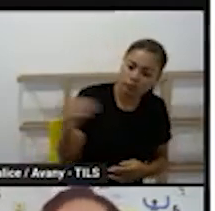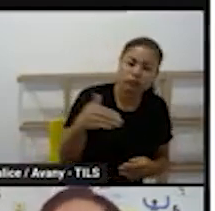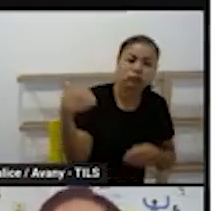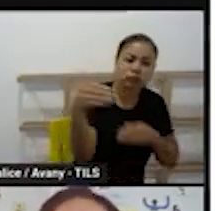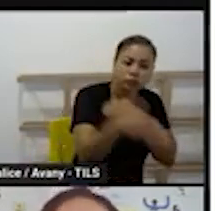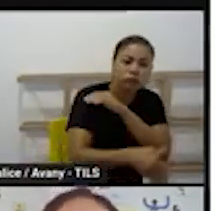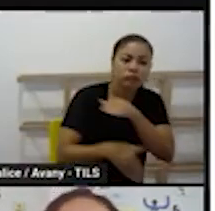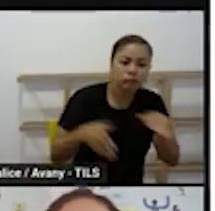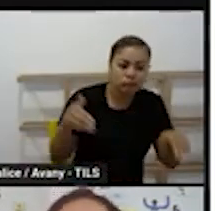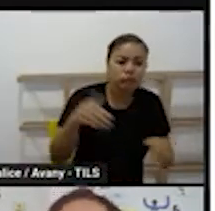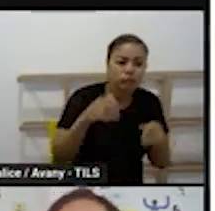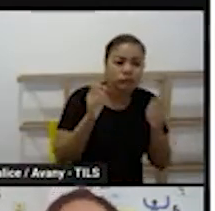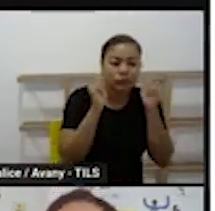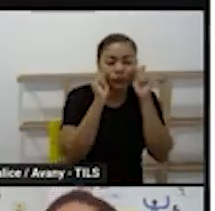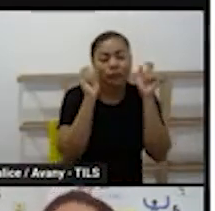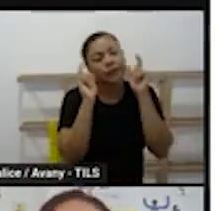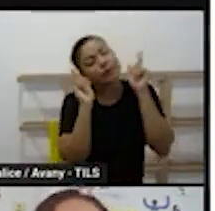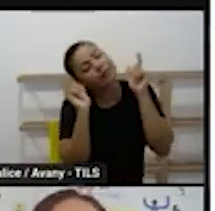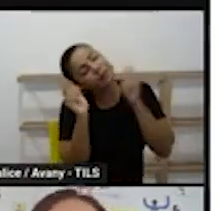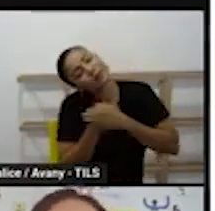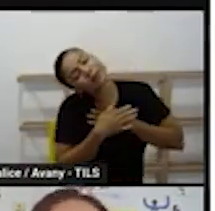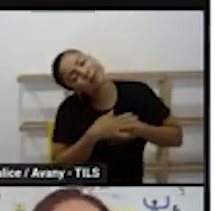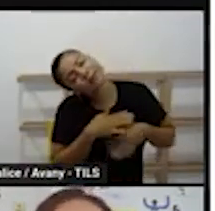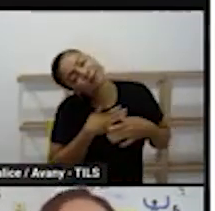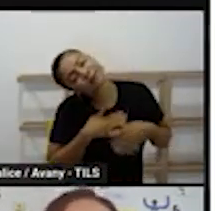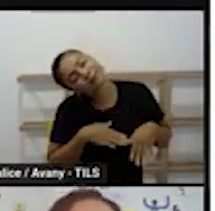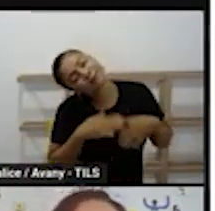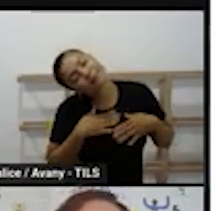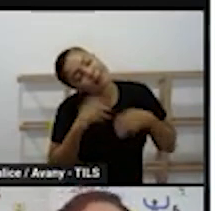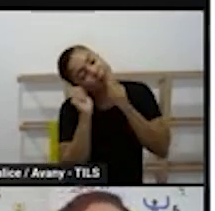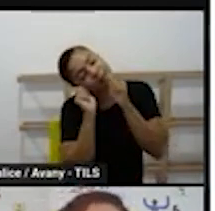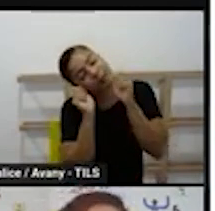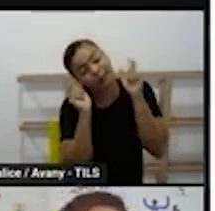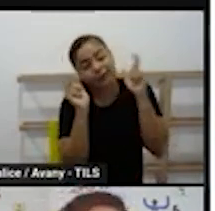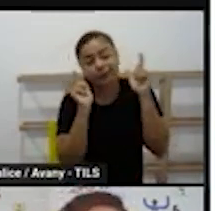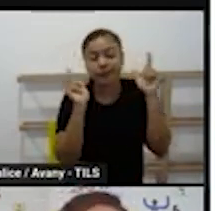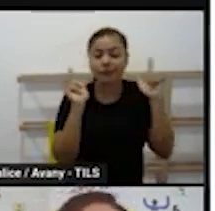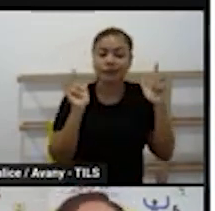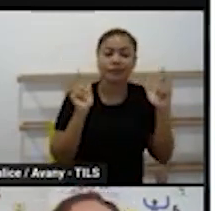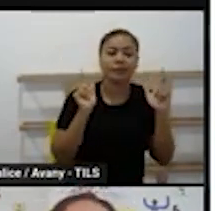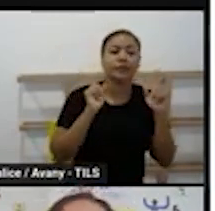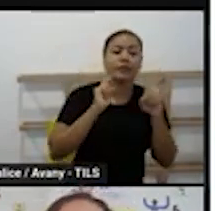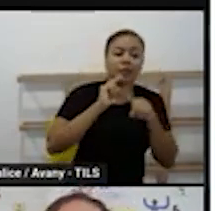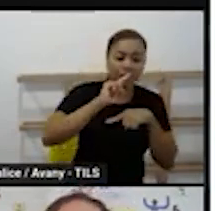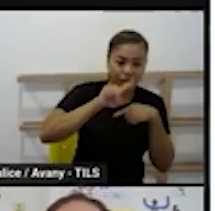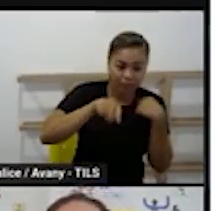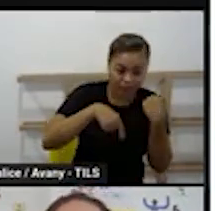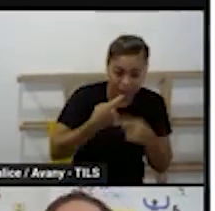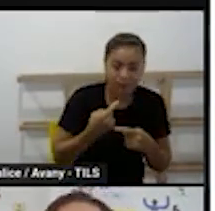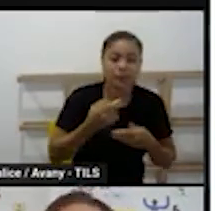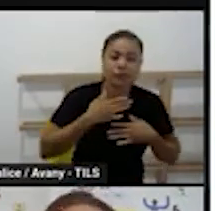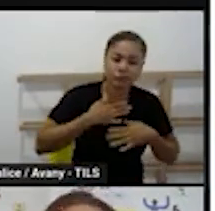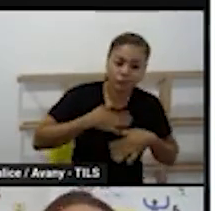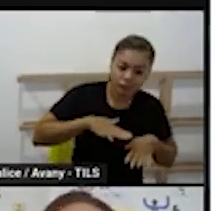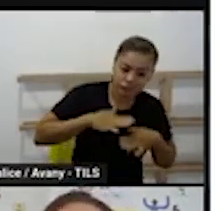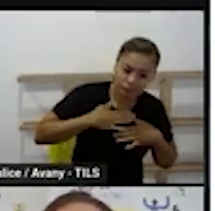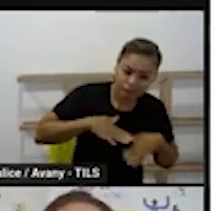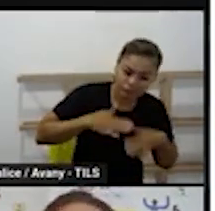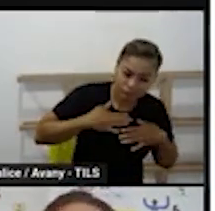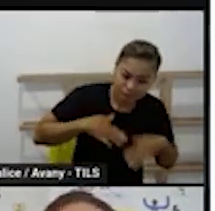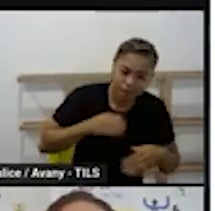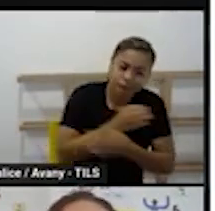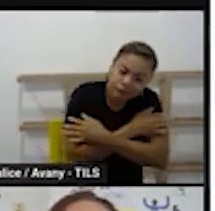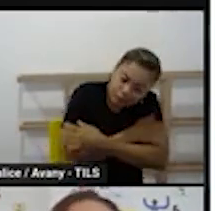já acordaram ele já está com aquelas crianças que não dormiram então a gente faz essa roda de aconchego de